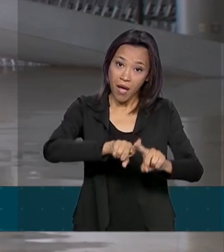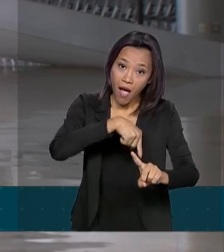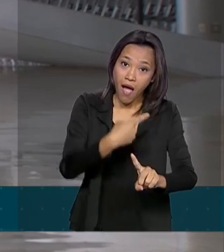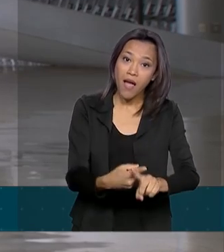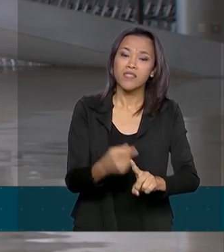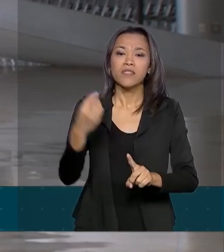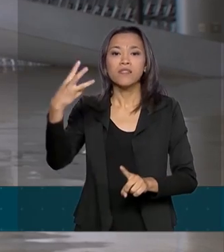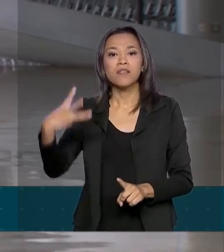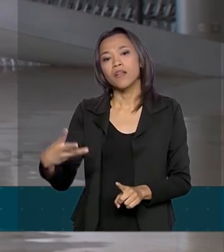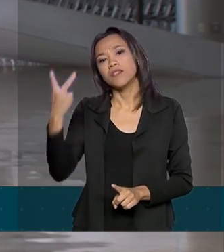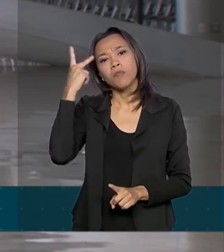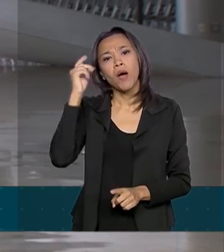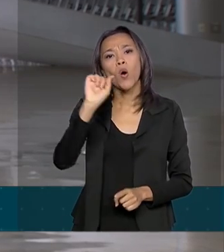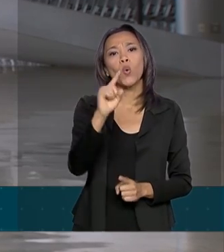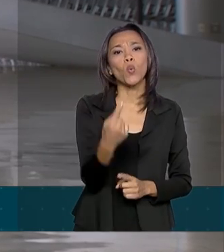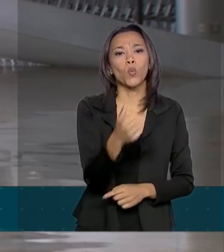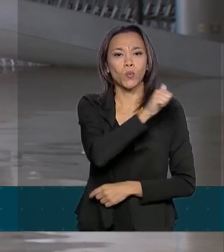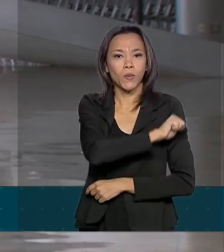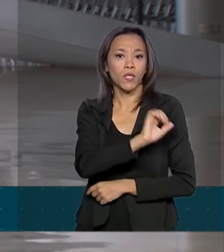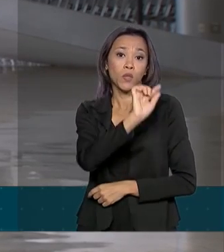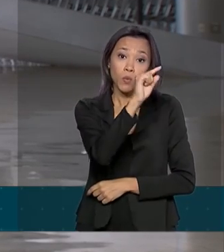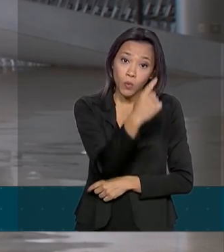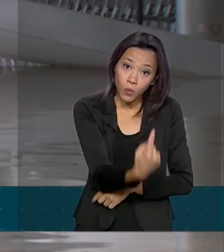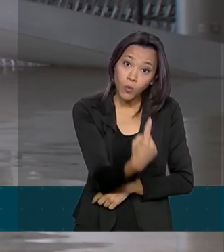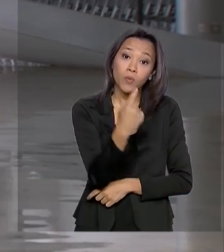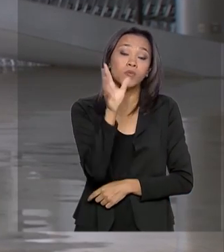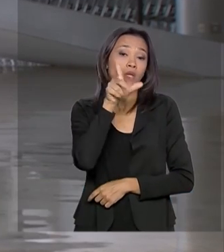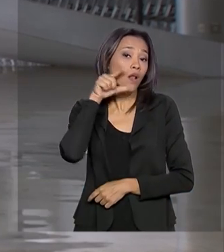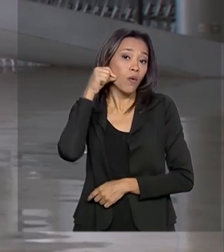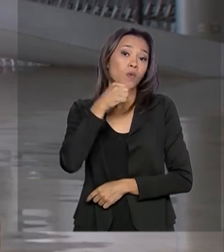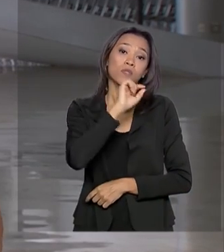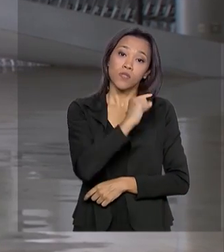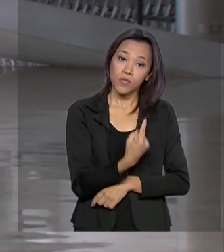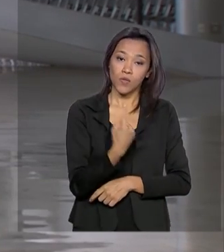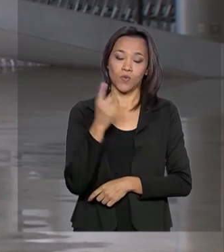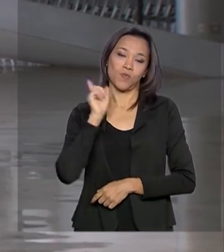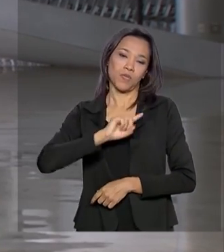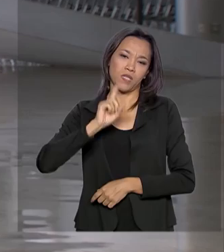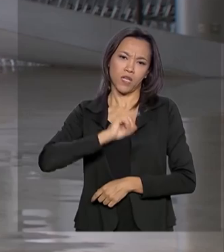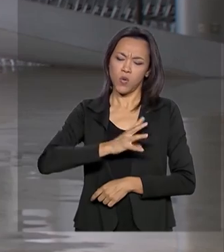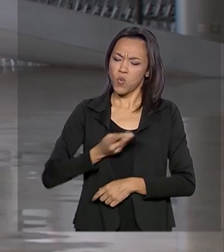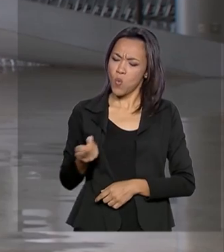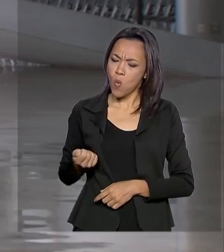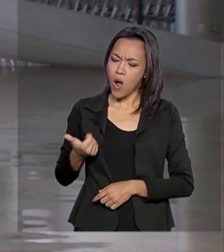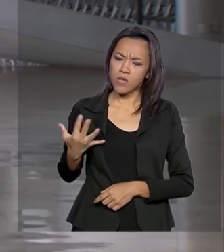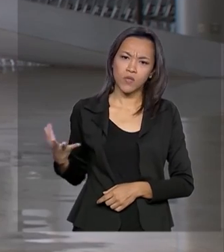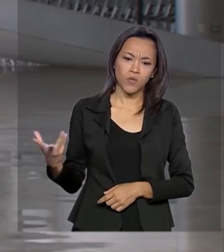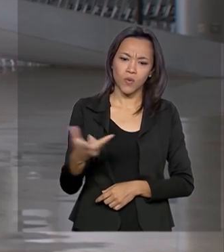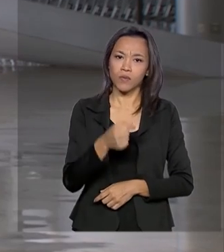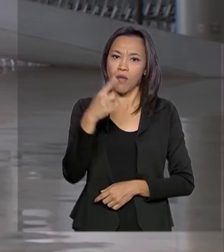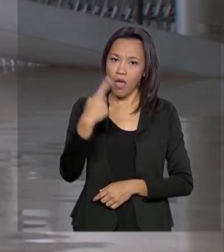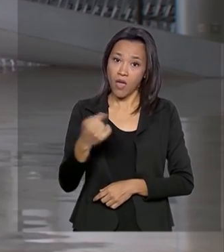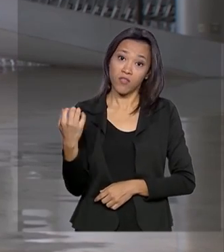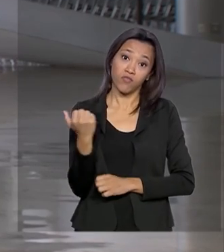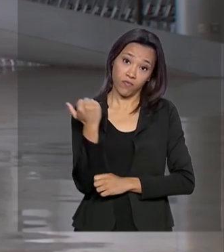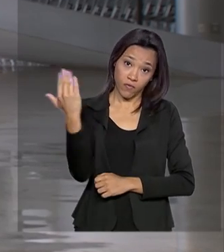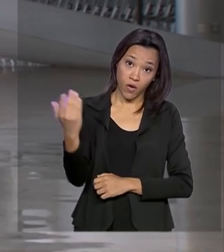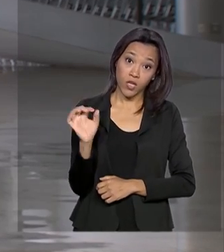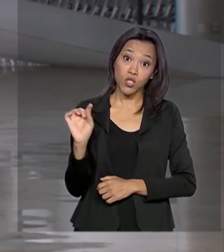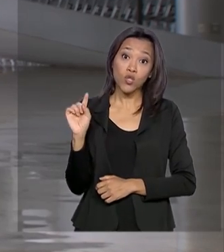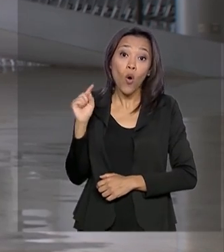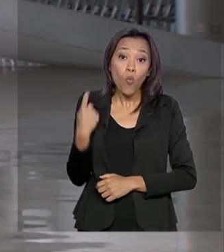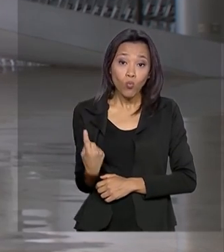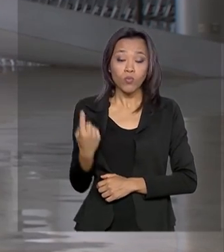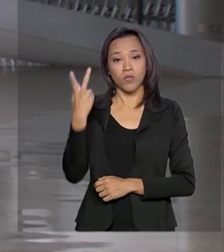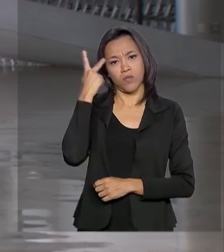Três em São Paulo, um no Rio de Janeiro, um em Alagoas e o outro em Minas Gerais. Quase todos são importados, exceto um de São